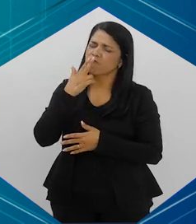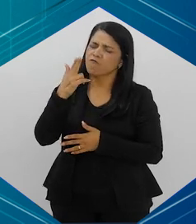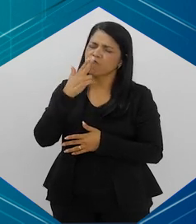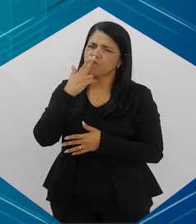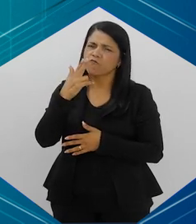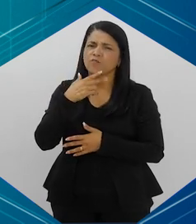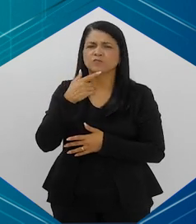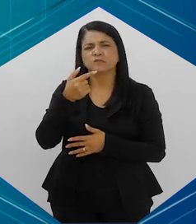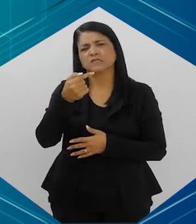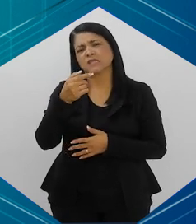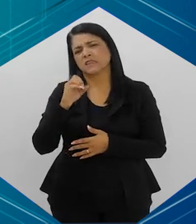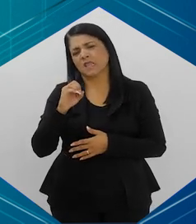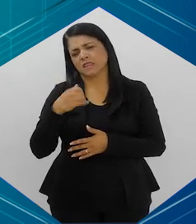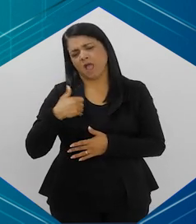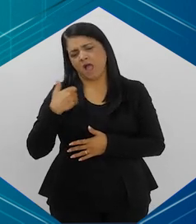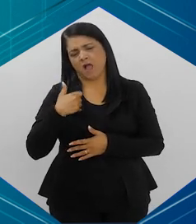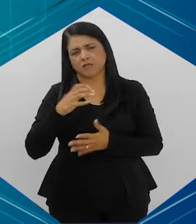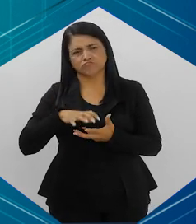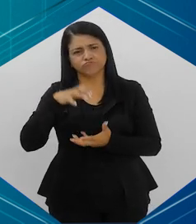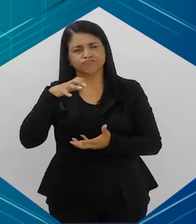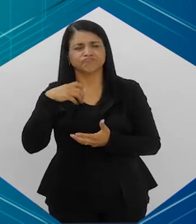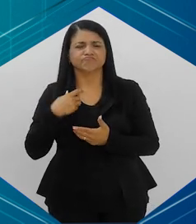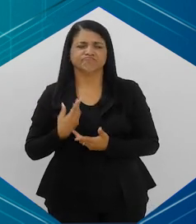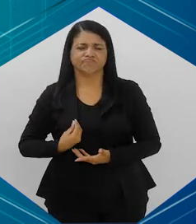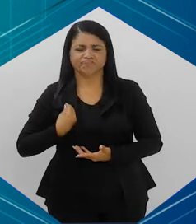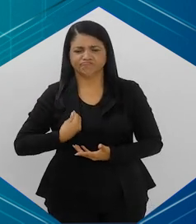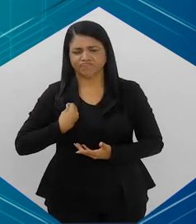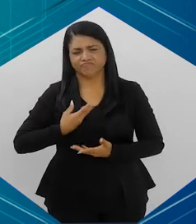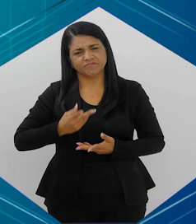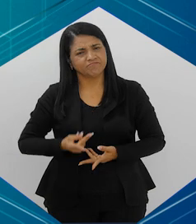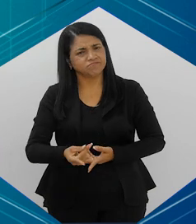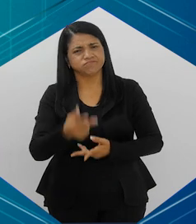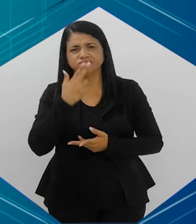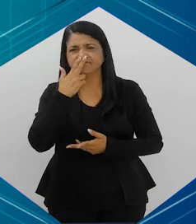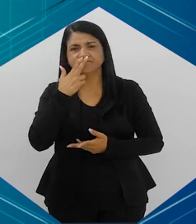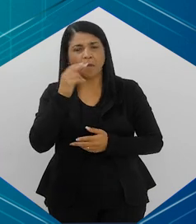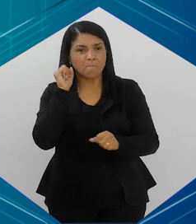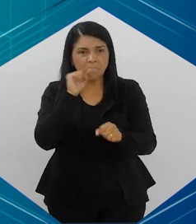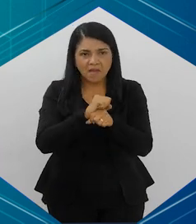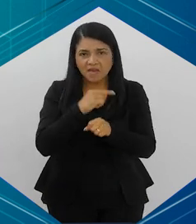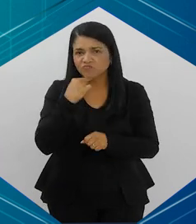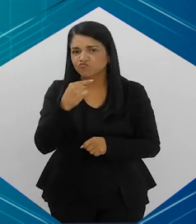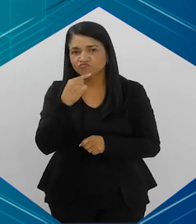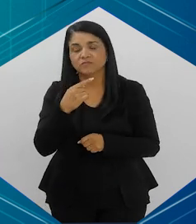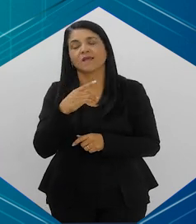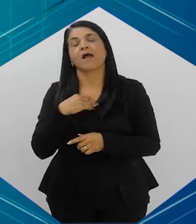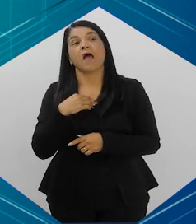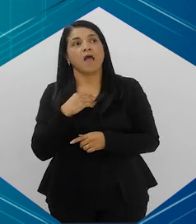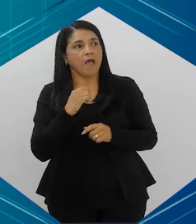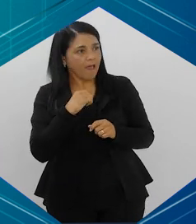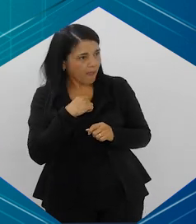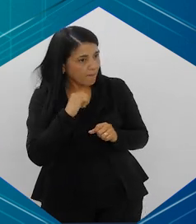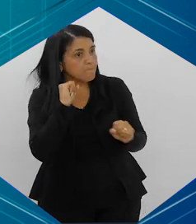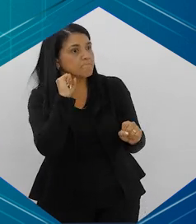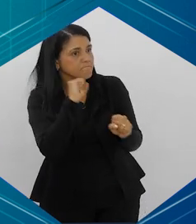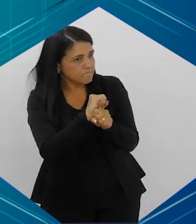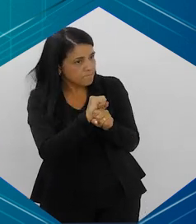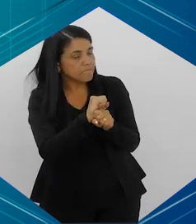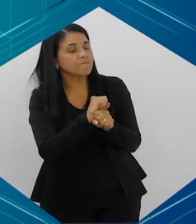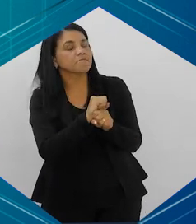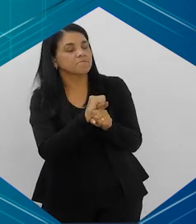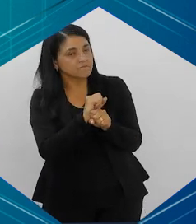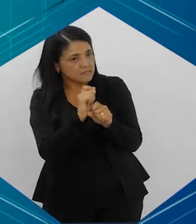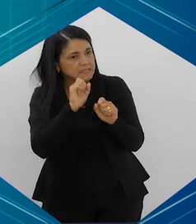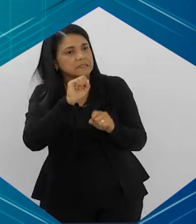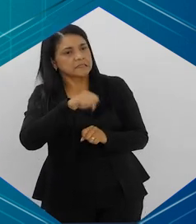mas eu já fumo, já tenho 70 anos de idade, fumei a vida toda, agora não adianta mais parar. Gente, adianta parar